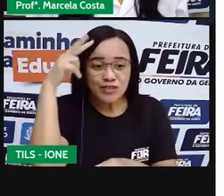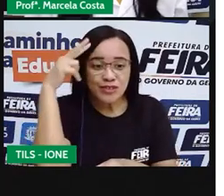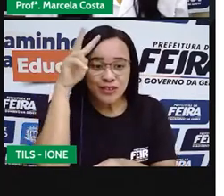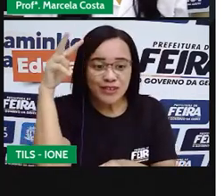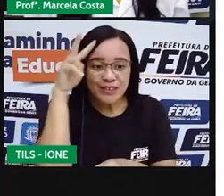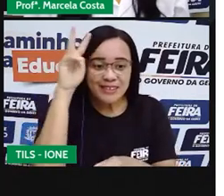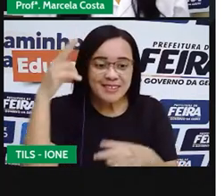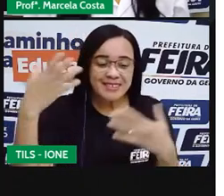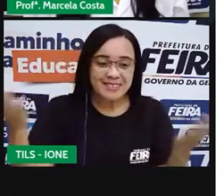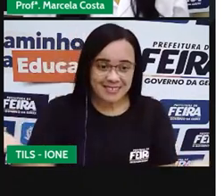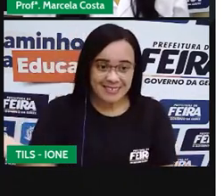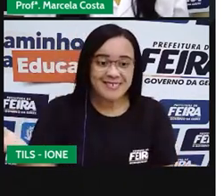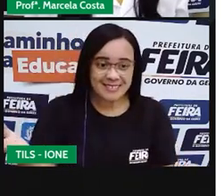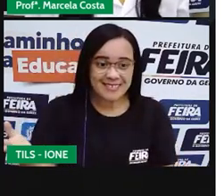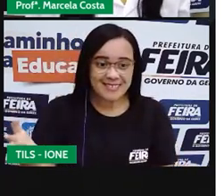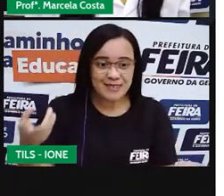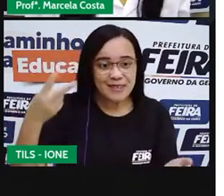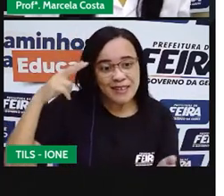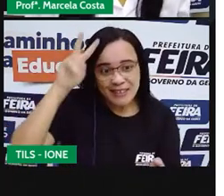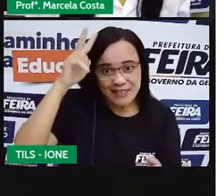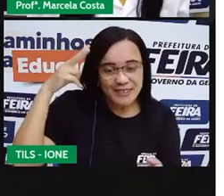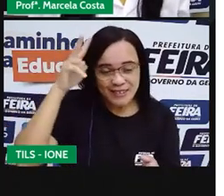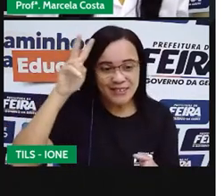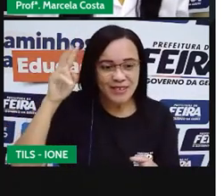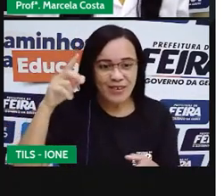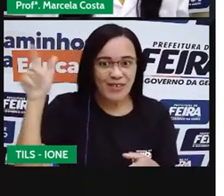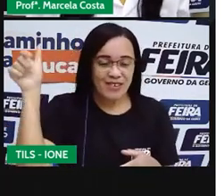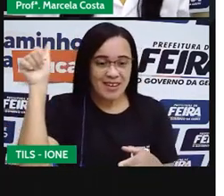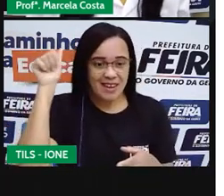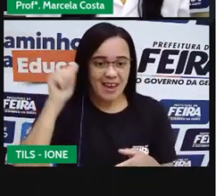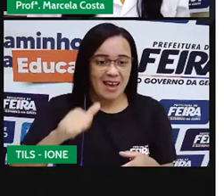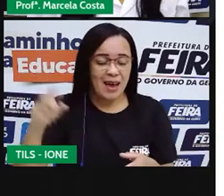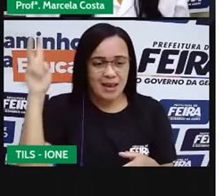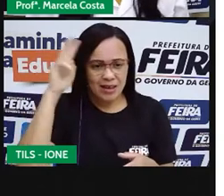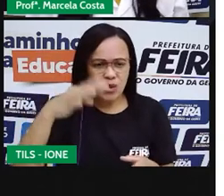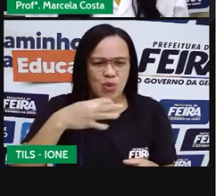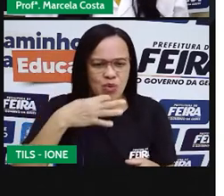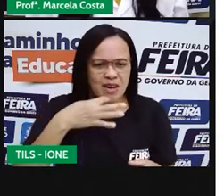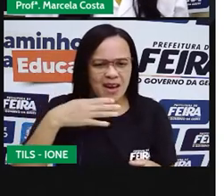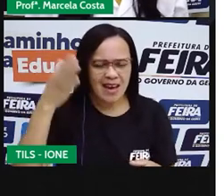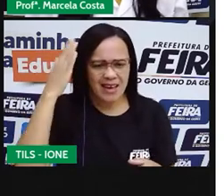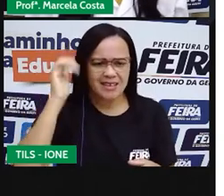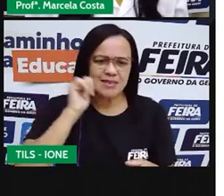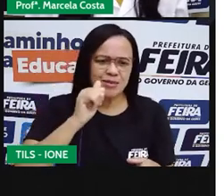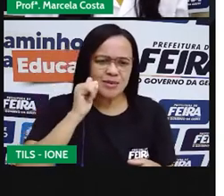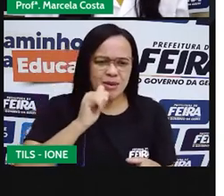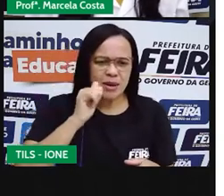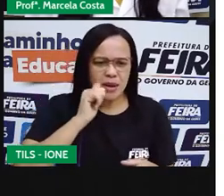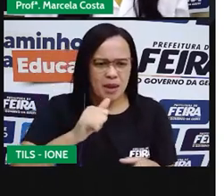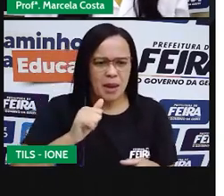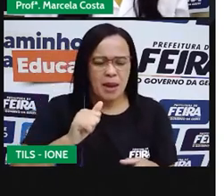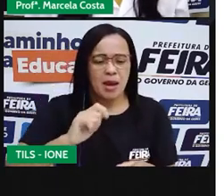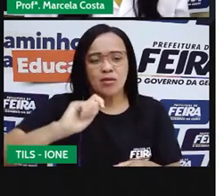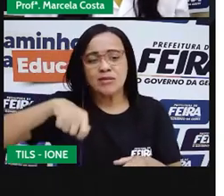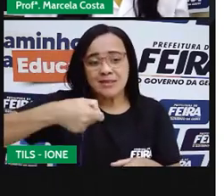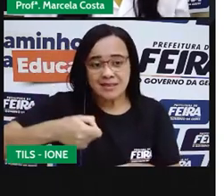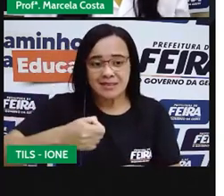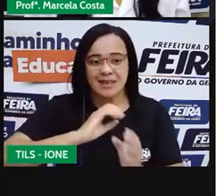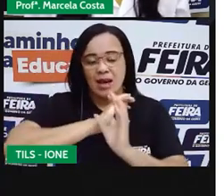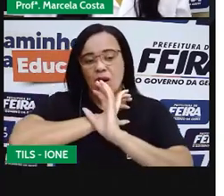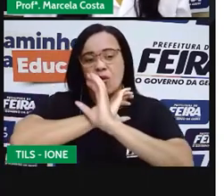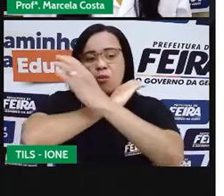Você conhece a história da Branca de Neve? Conhece a personagem? Como ela é?